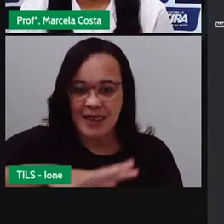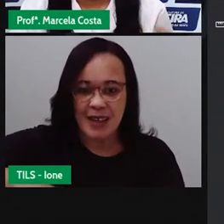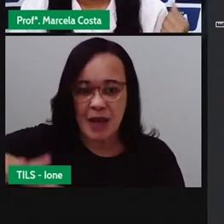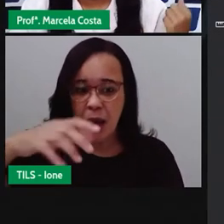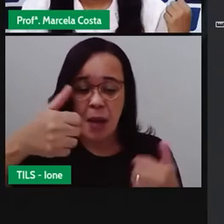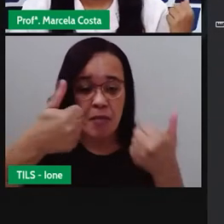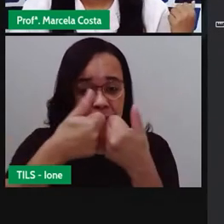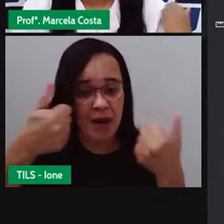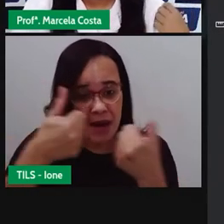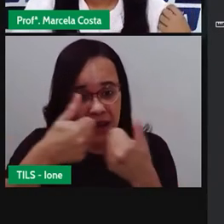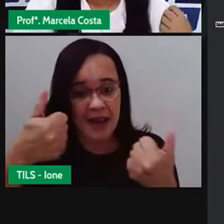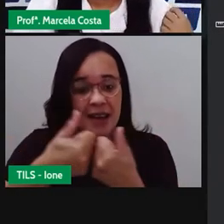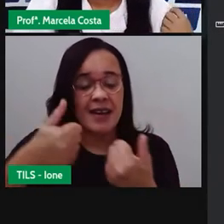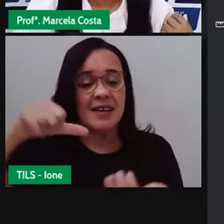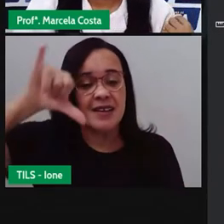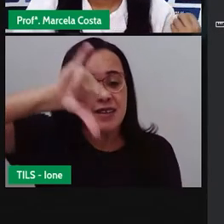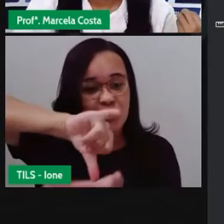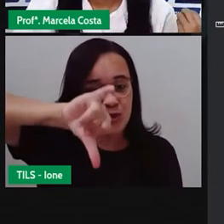próximo do